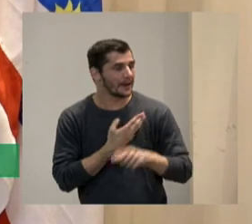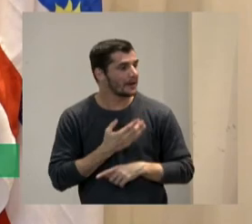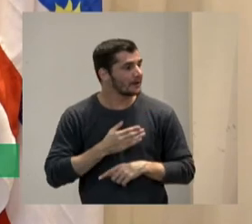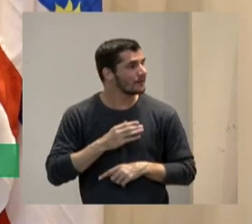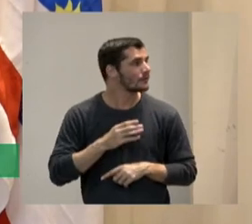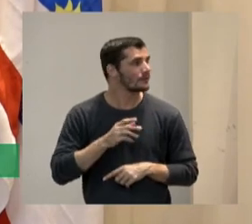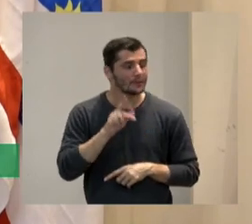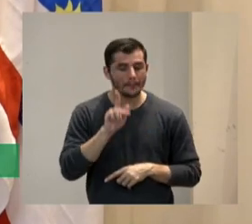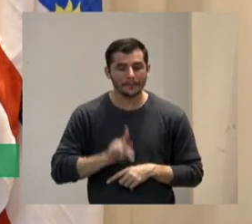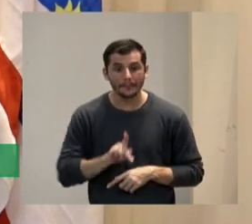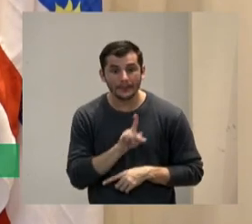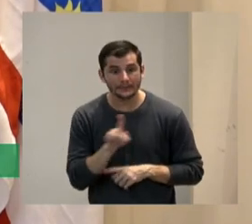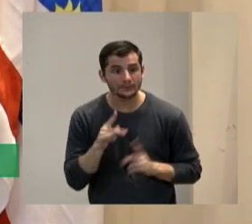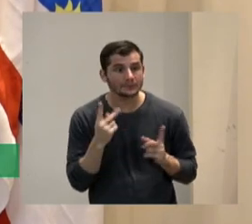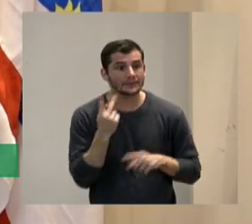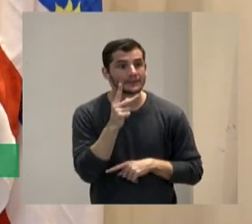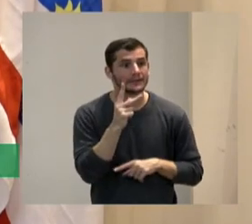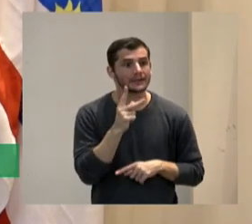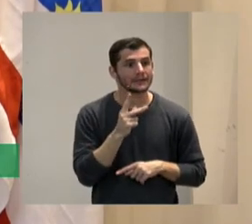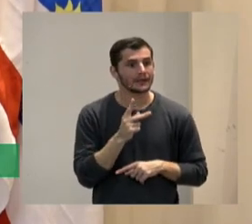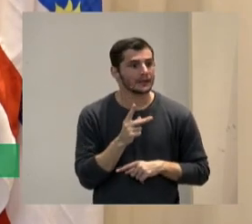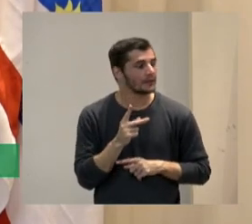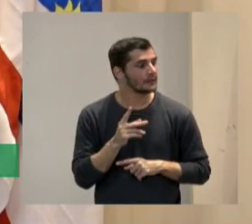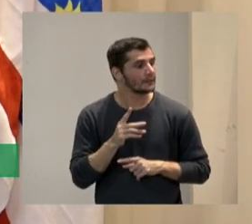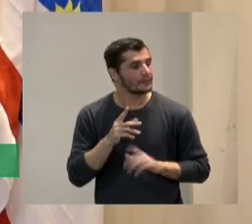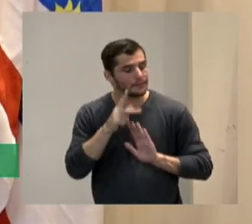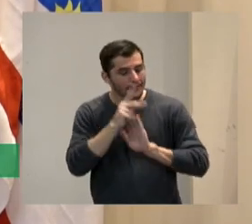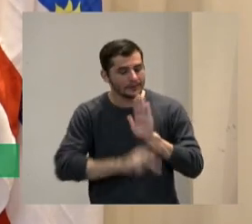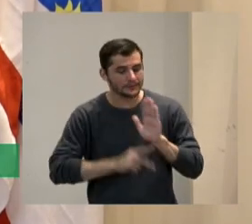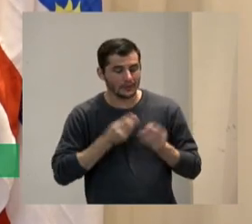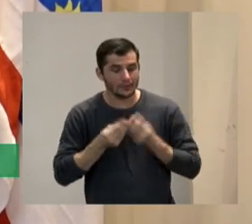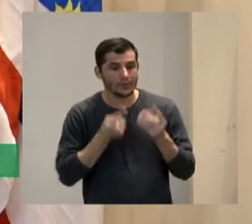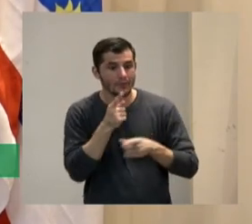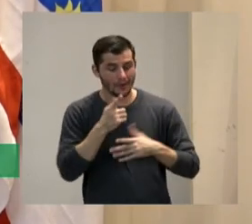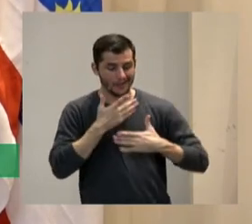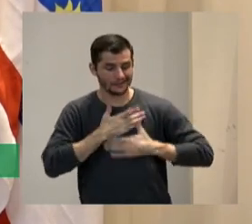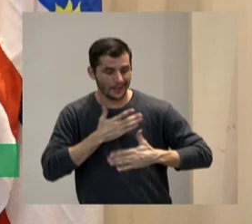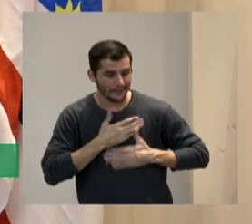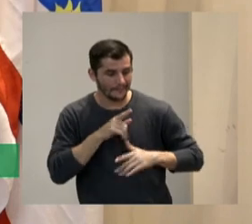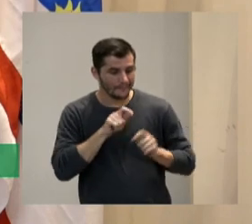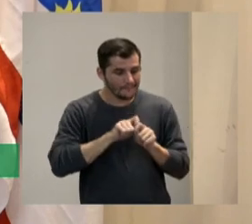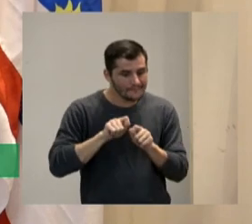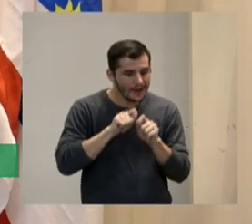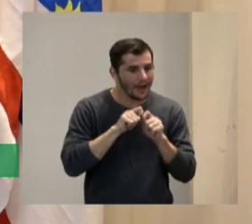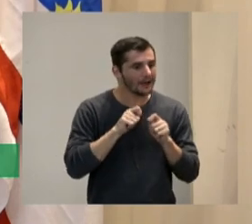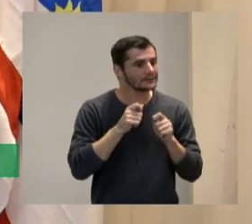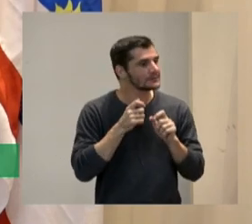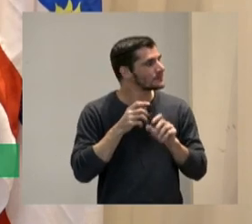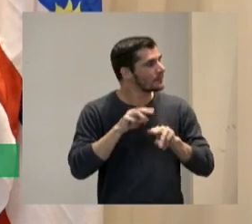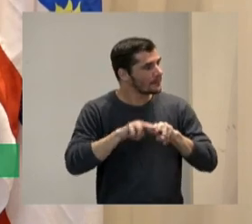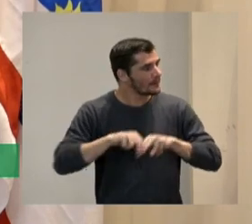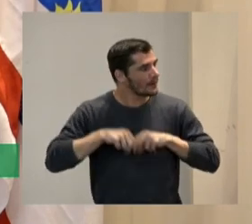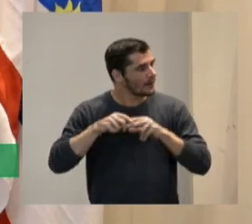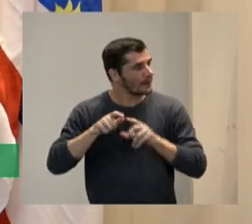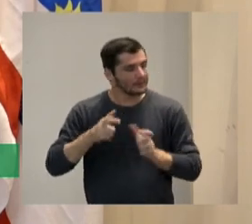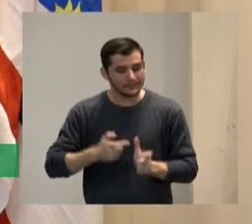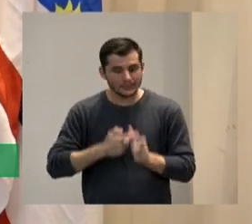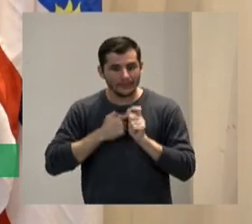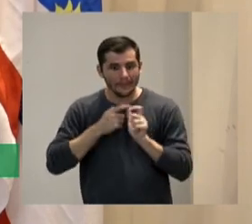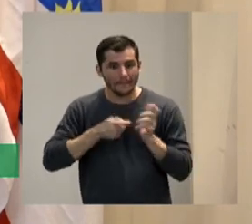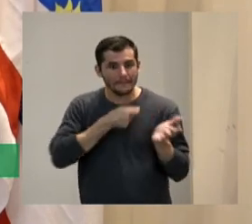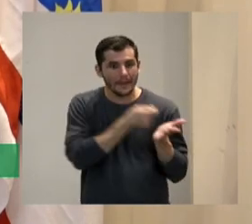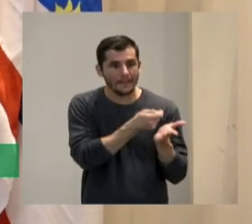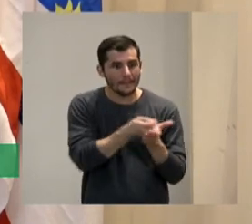estava falando de um projeto dele e ele falou eu tenho uma tranquilidade para fazer porque eu já tenho as contas pagas que eu tenho vários parceiros que me ajudam